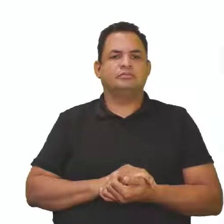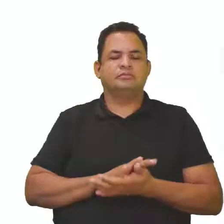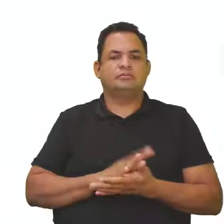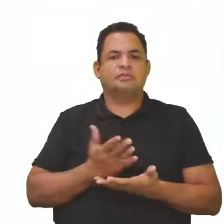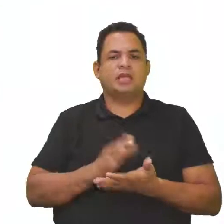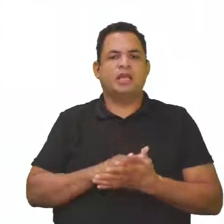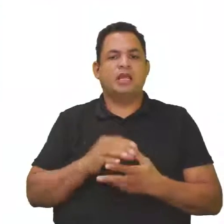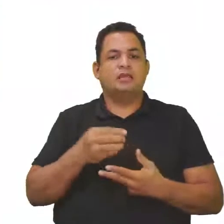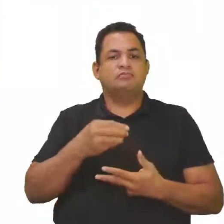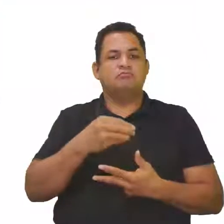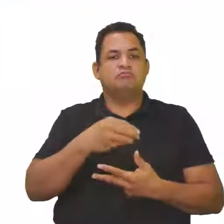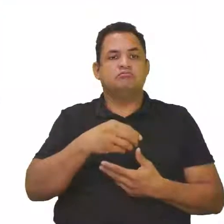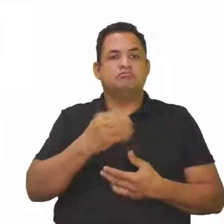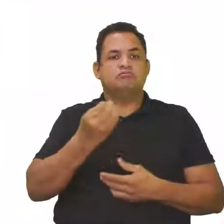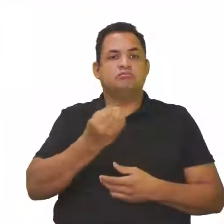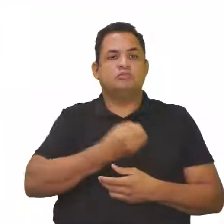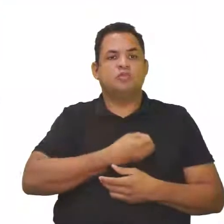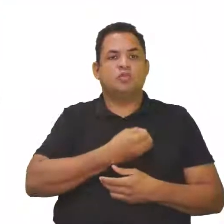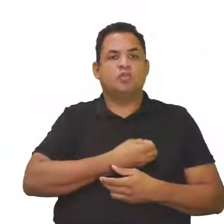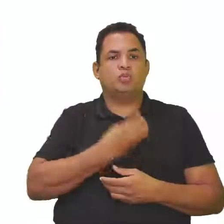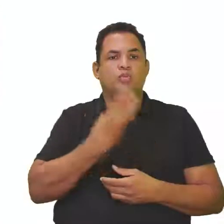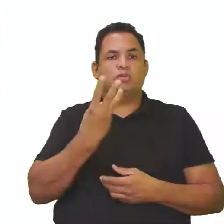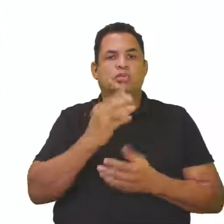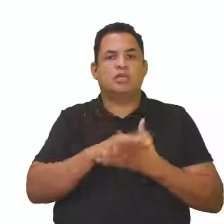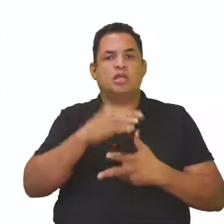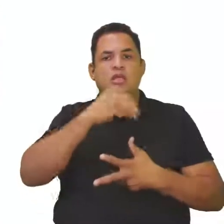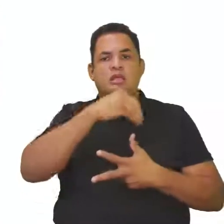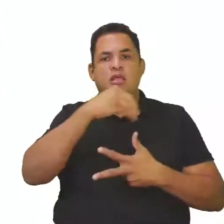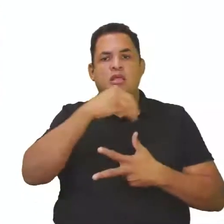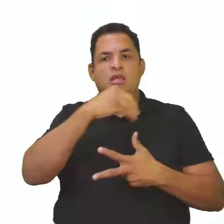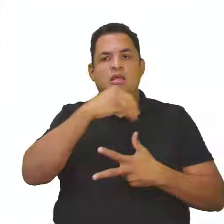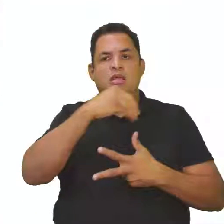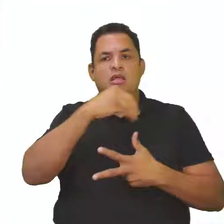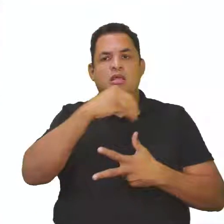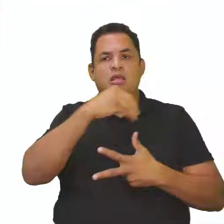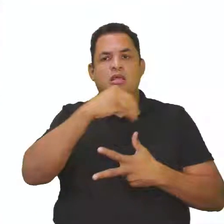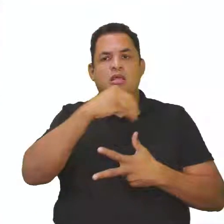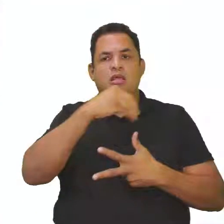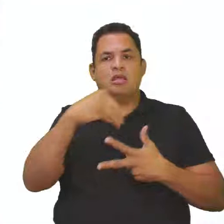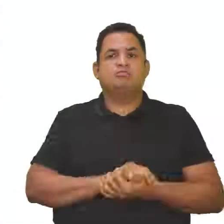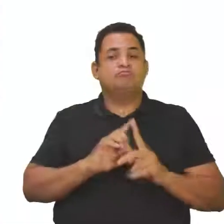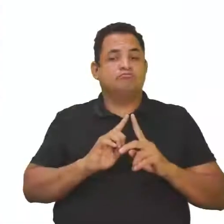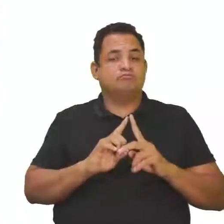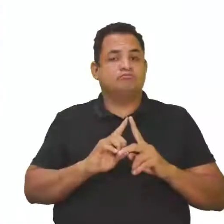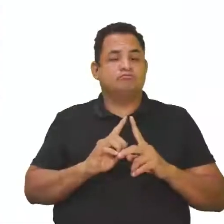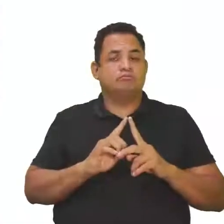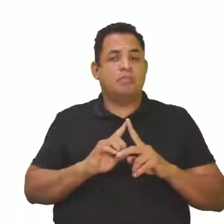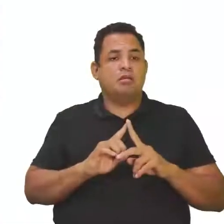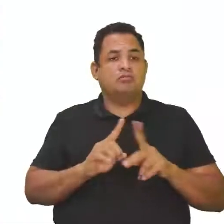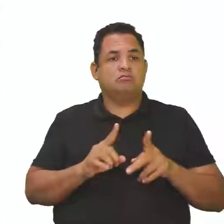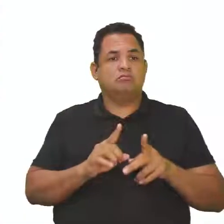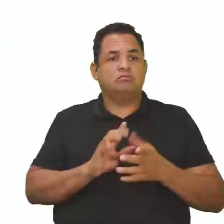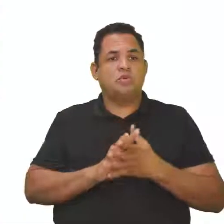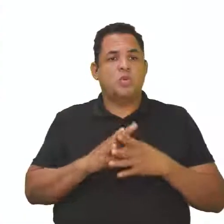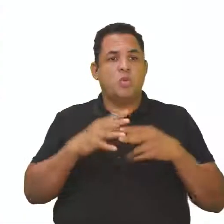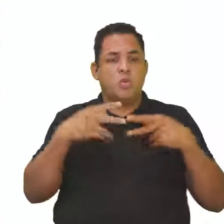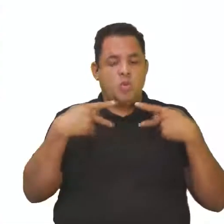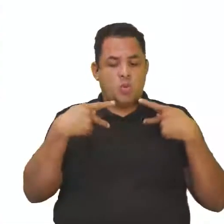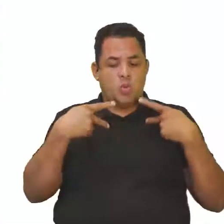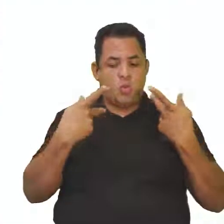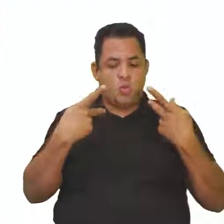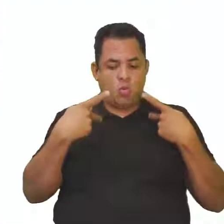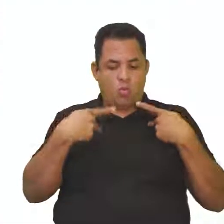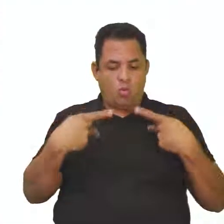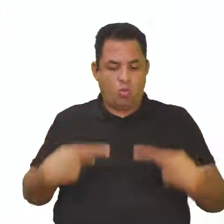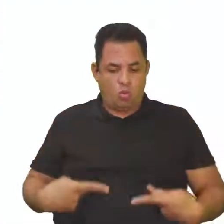não menos importante, questão, é uma questão do Enem que fala assim. Se, por um lado, o